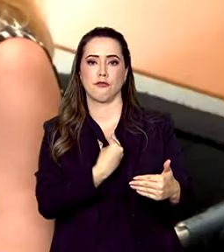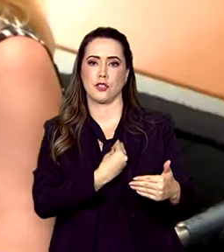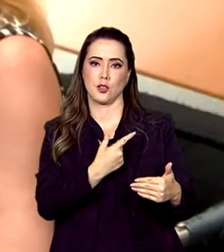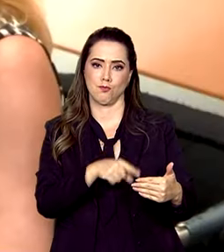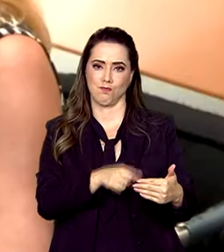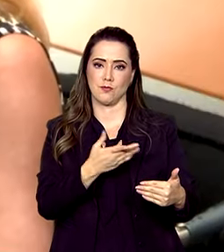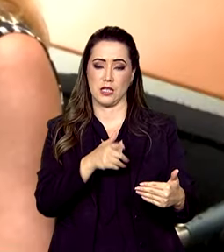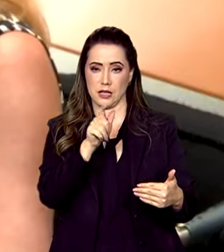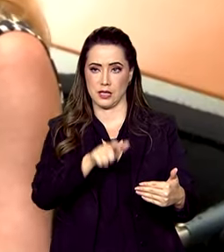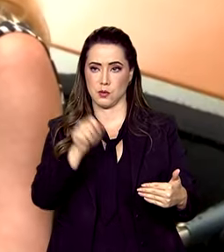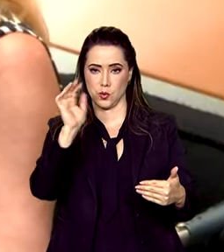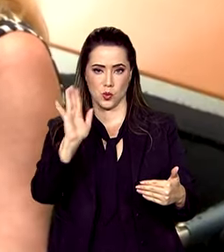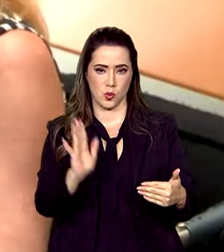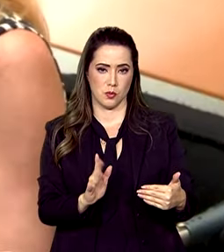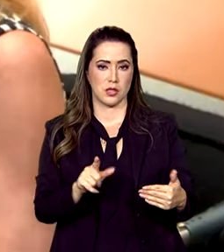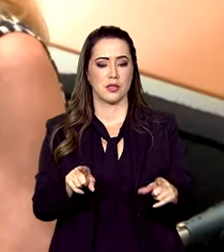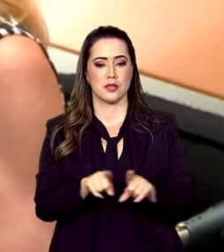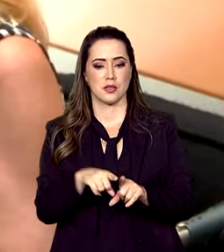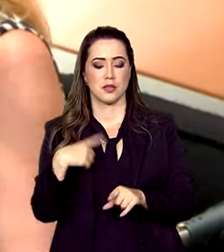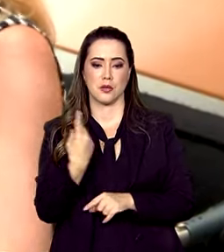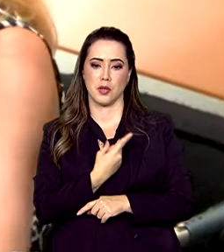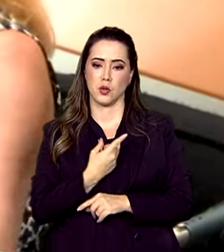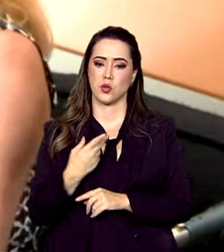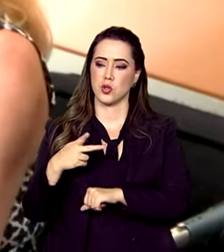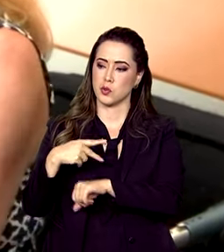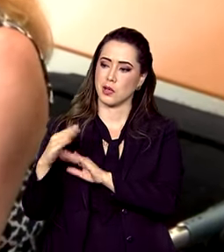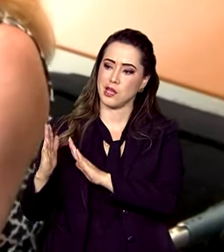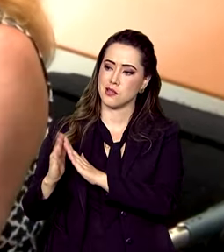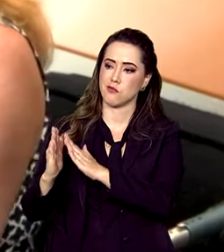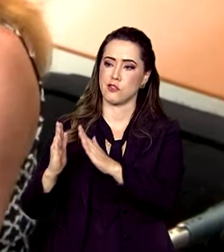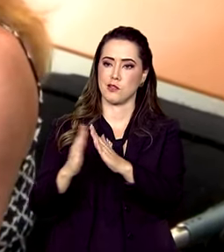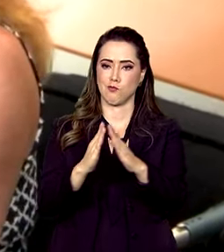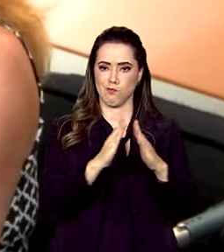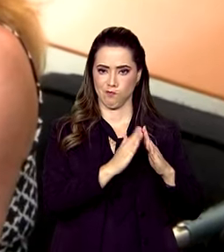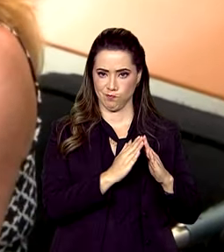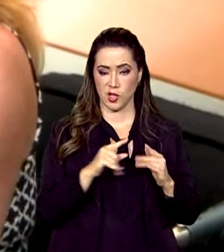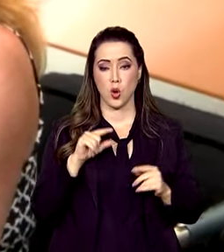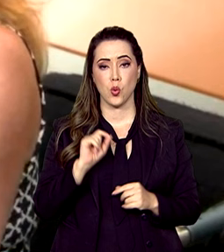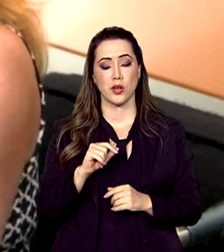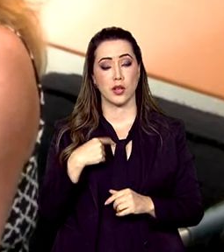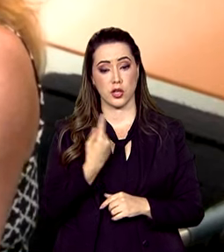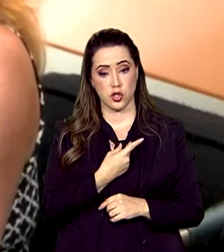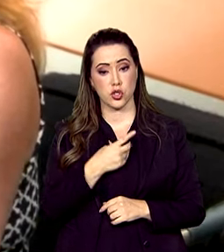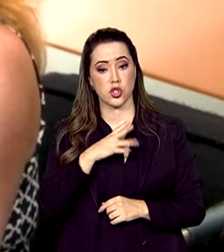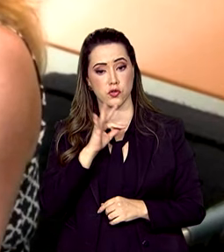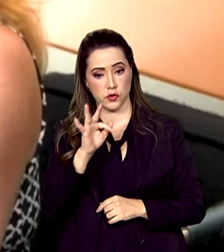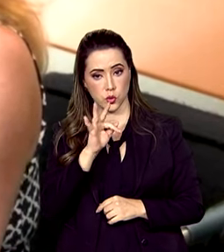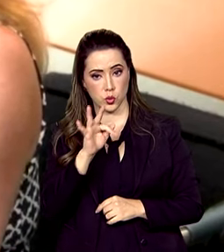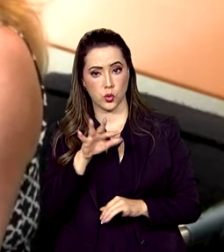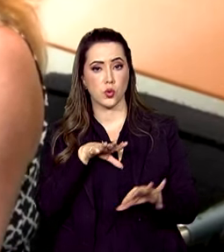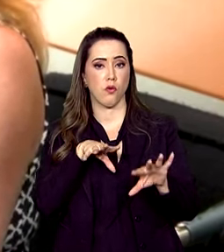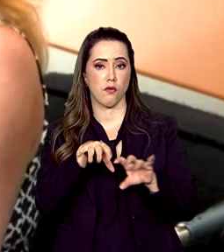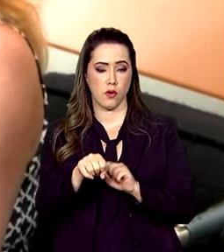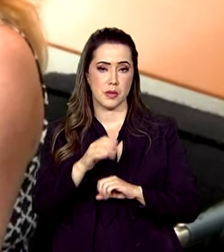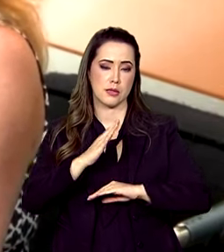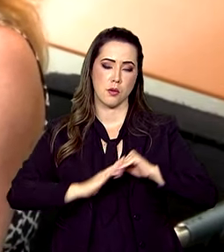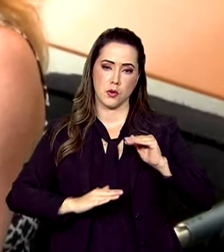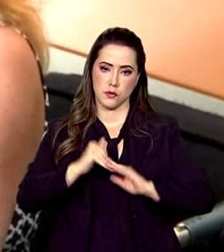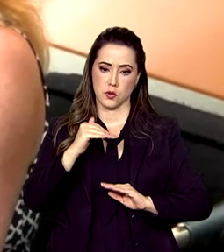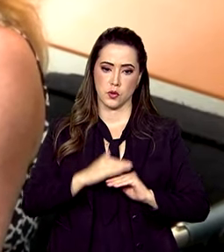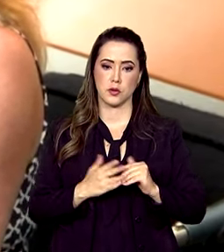dos brasileiros e dos nossos vizinhos. Então, o que quer que a gente faça mais adiante com formação profissional